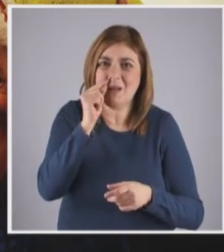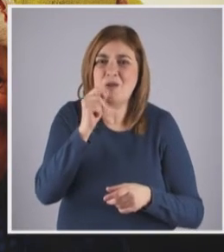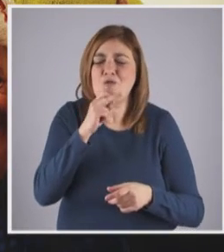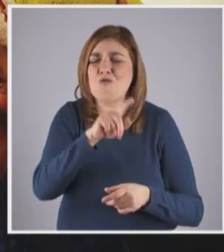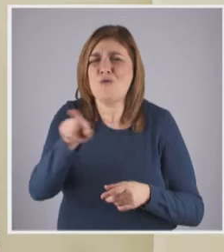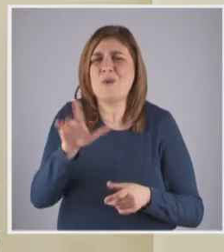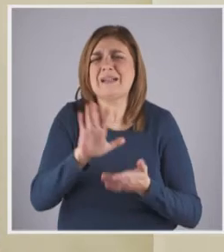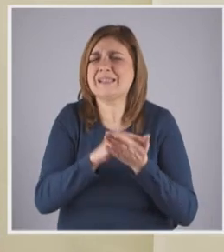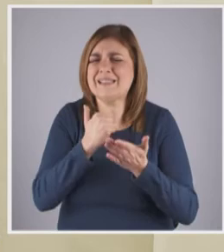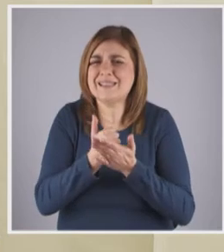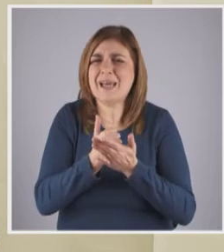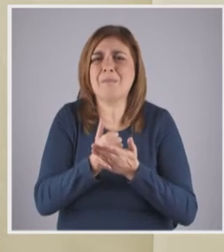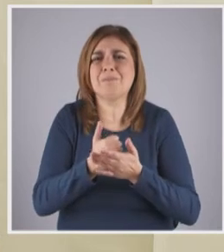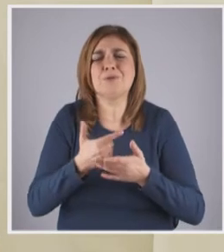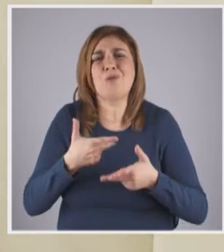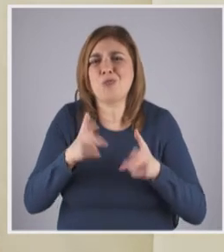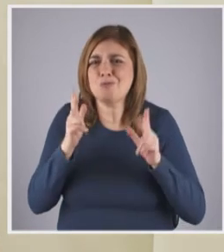sempre prontos para virem trabalhar.